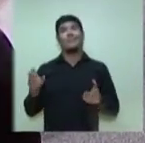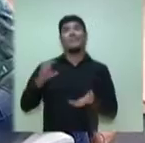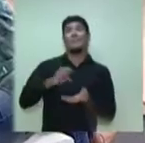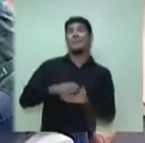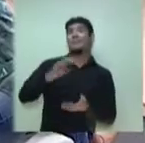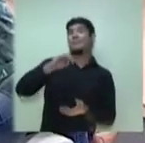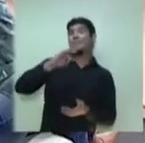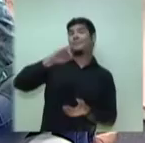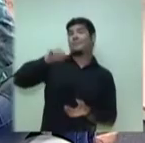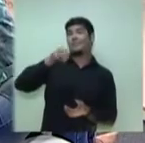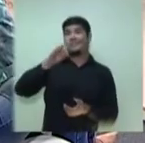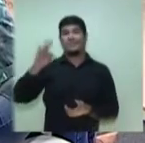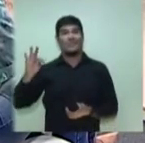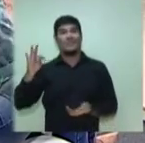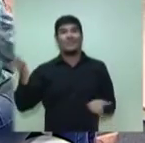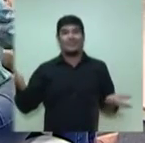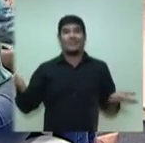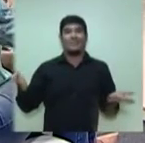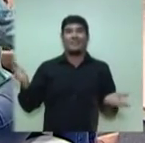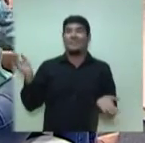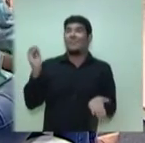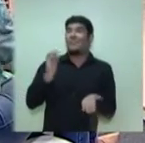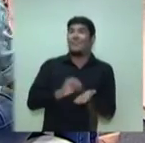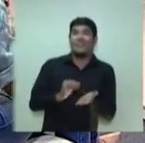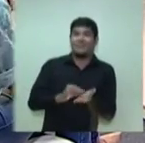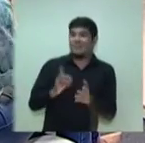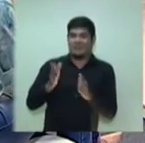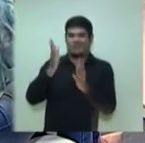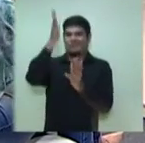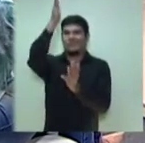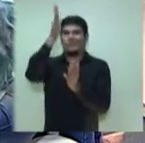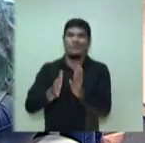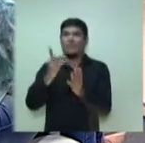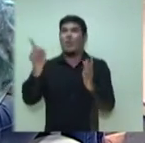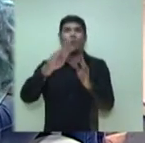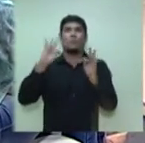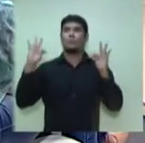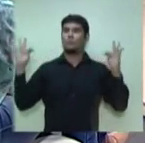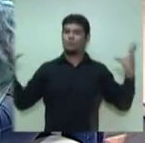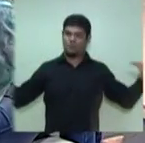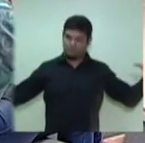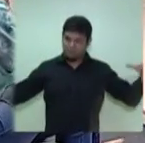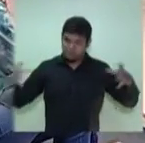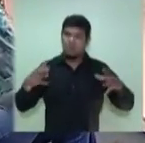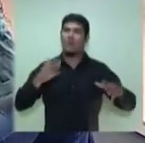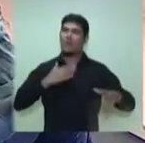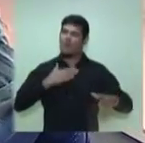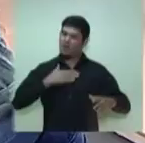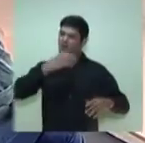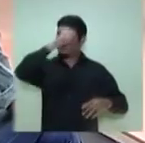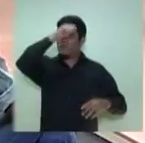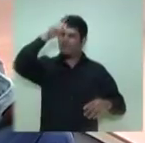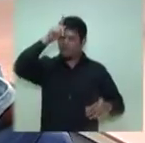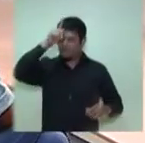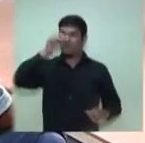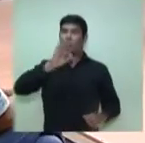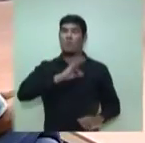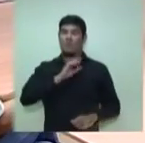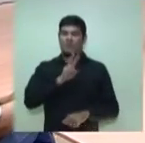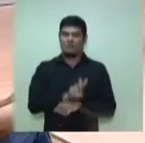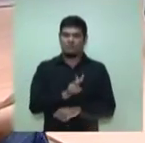Teixeira. Nós não temos duas cidades. Nós precisamos de uma cidade que seja cuidada para todos. Então, no nosso governo, a Guarda Municipal terá um protagonismo